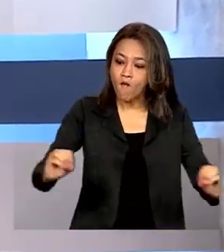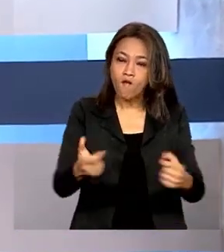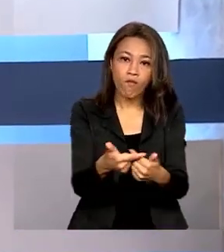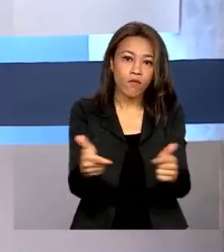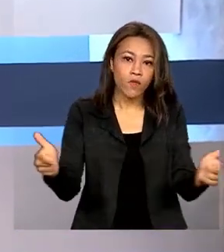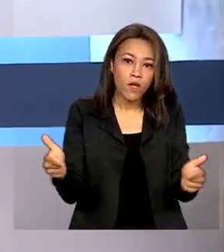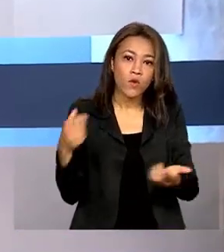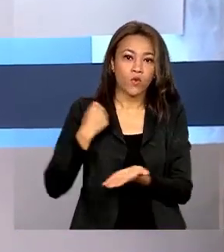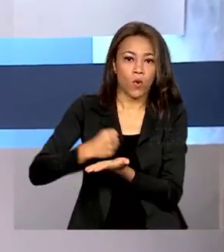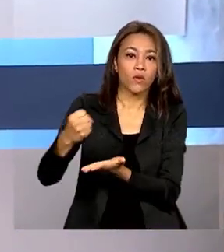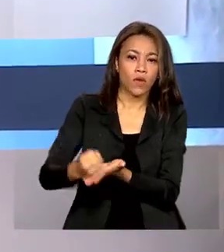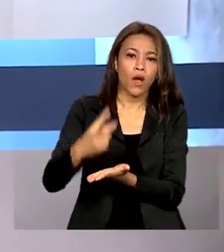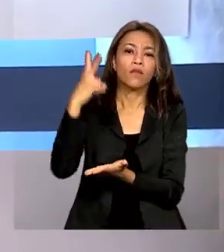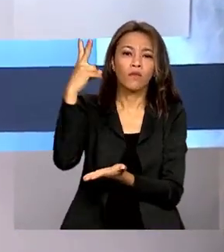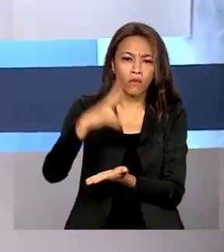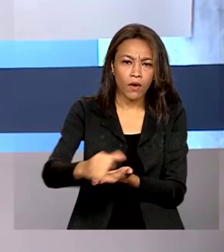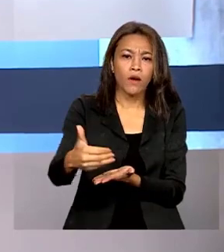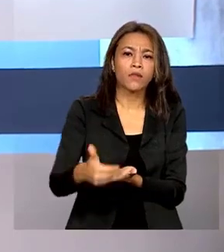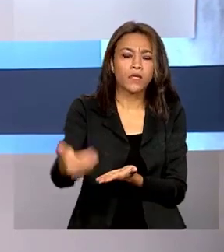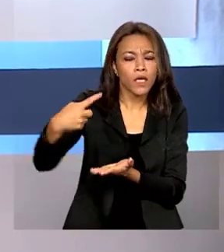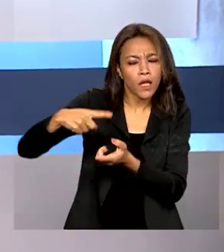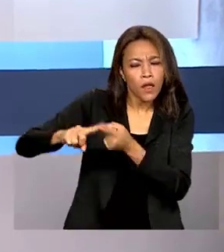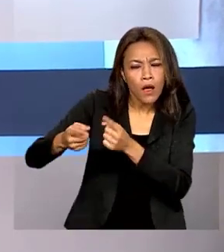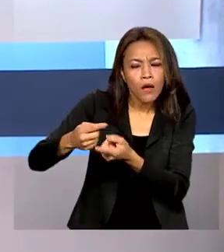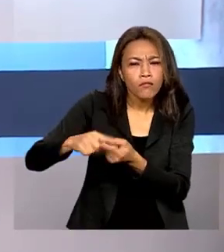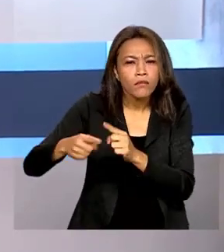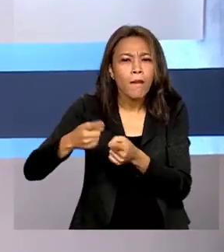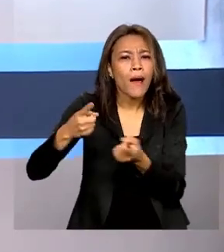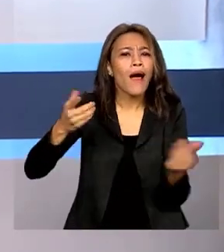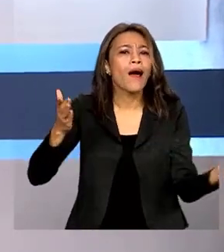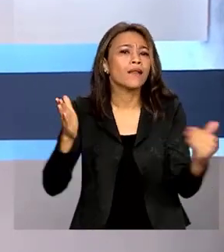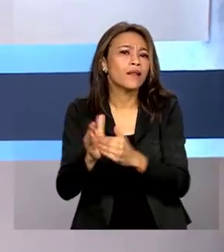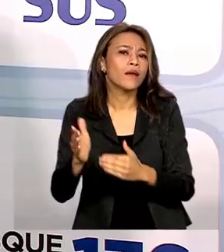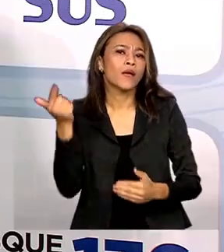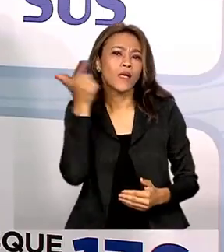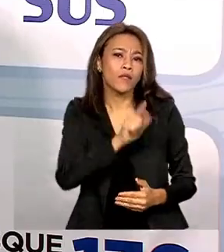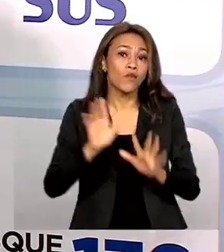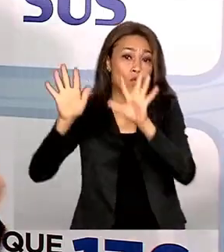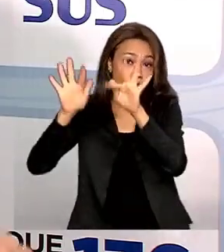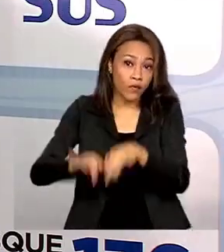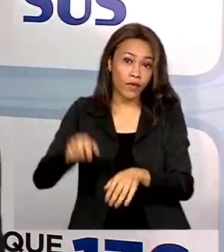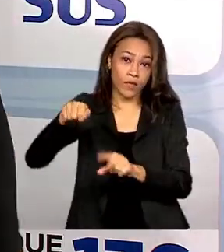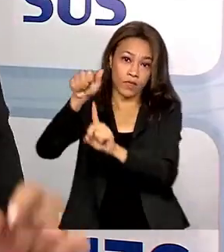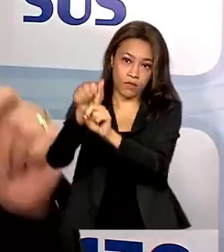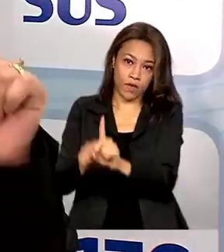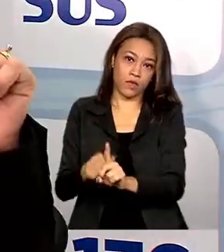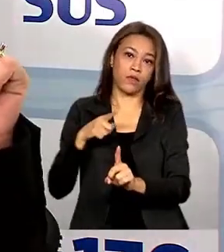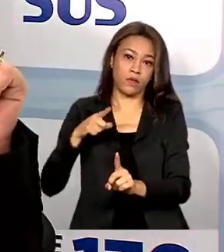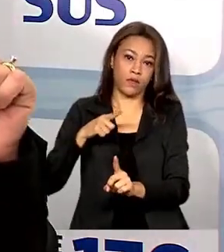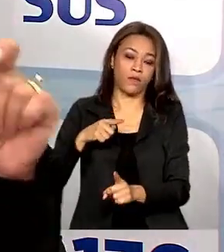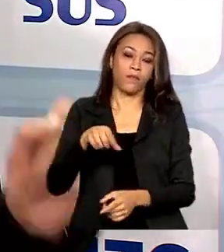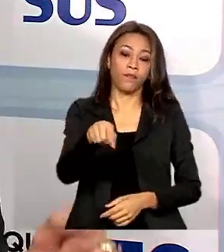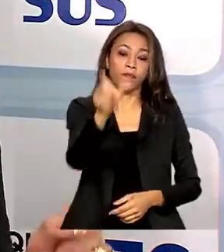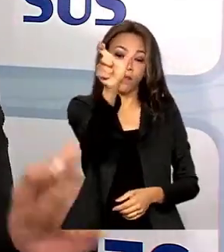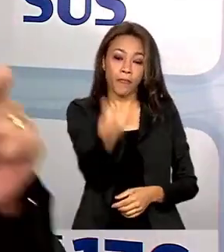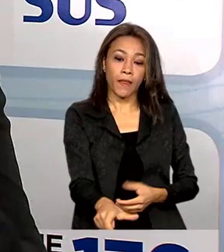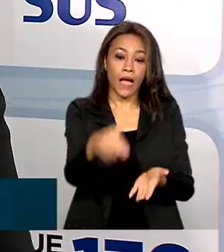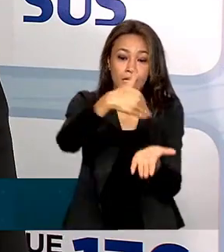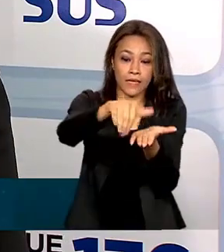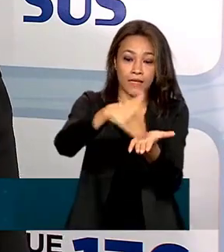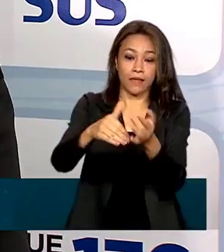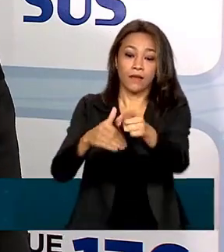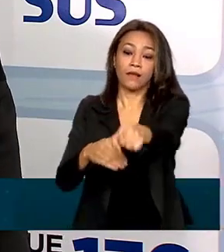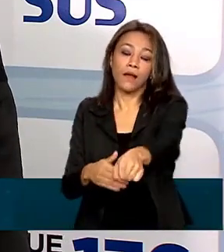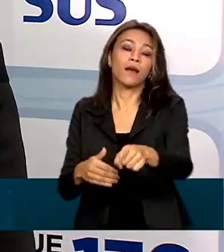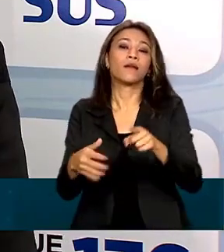os contratos vão ser renegociados para que as doses cheguem até o fim do mês. Segundo a secretária de Vigilância em Saúde do